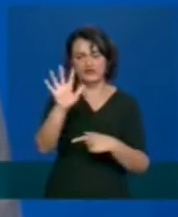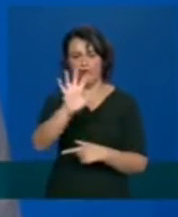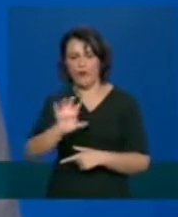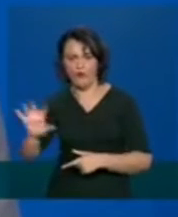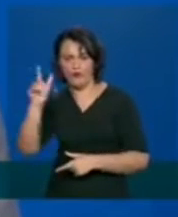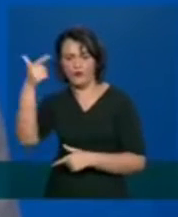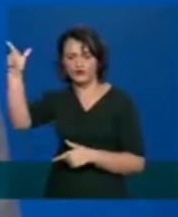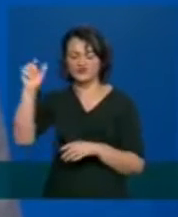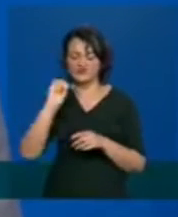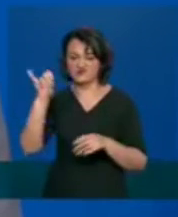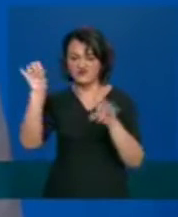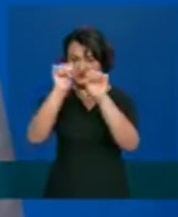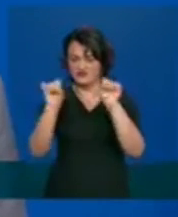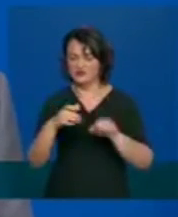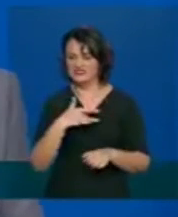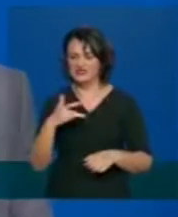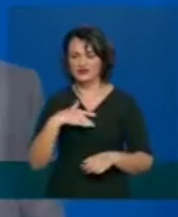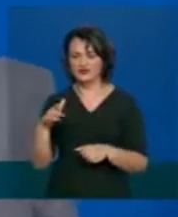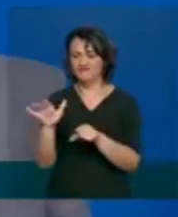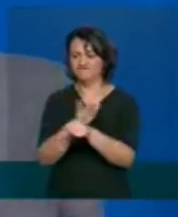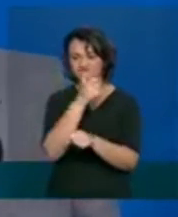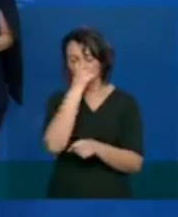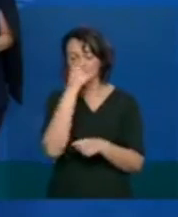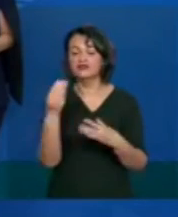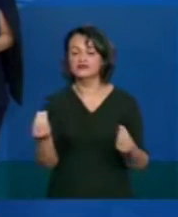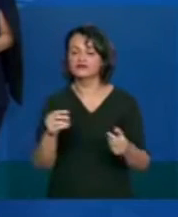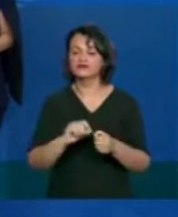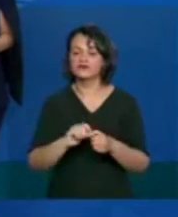saúde de um local não seja capaz de suportar a demanda